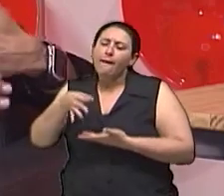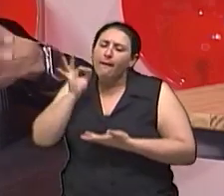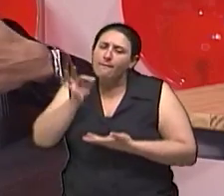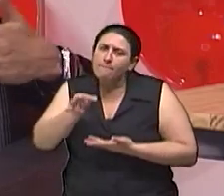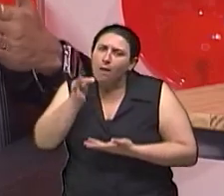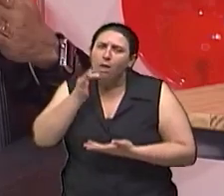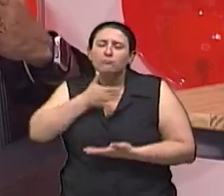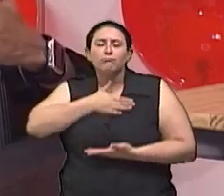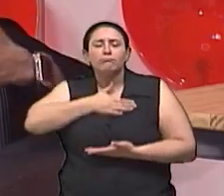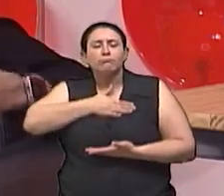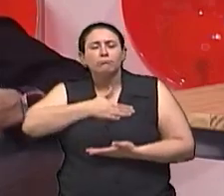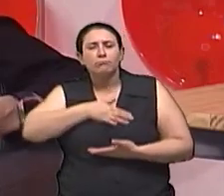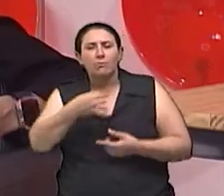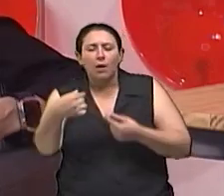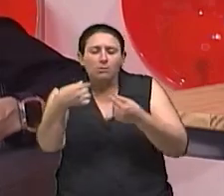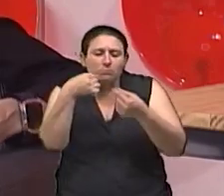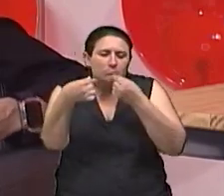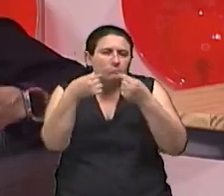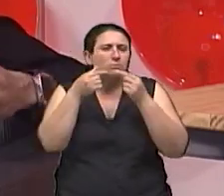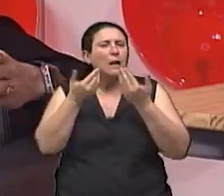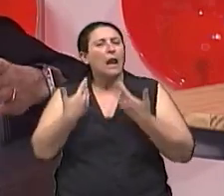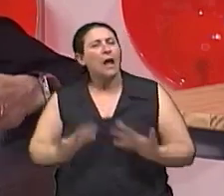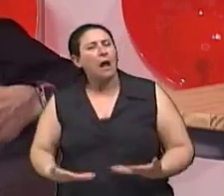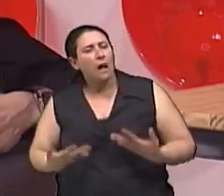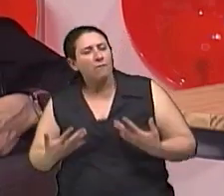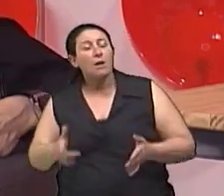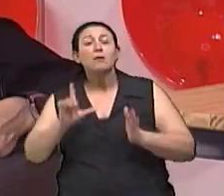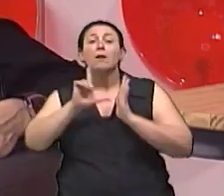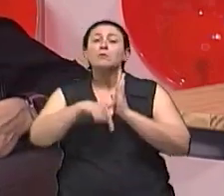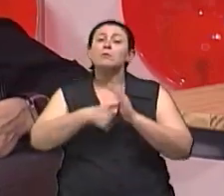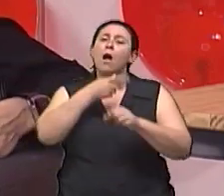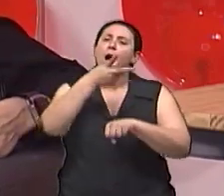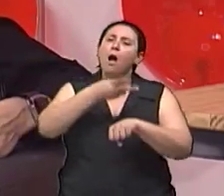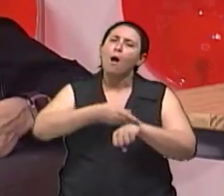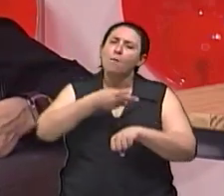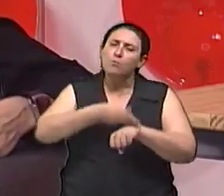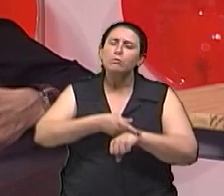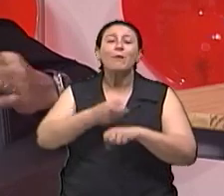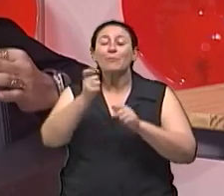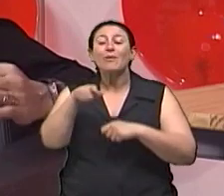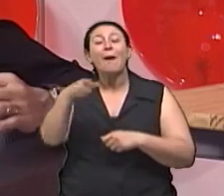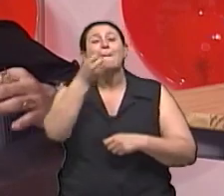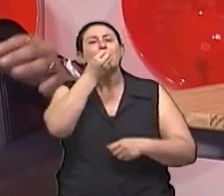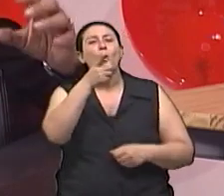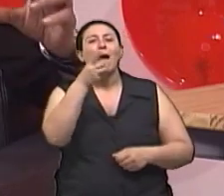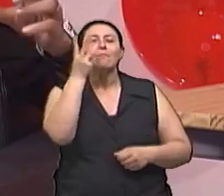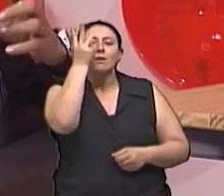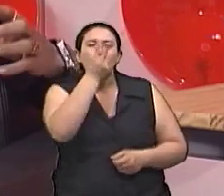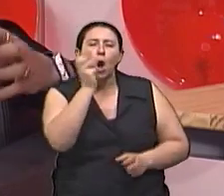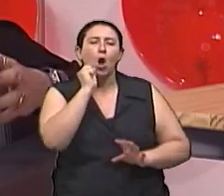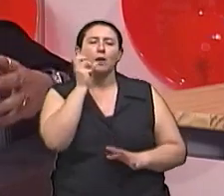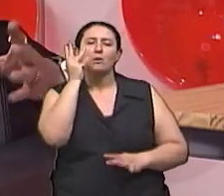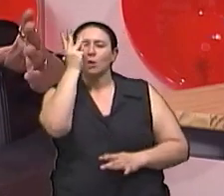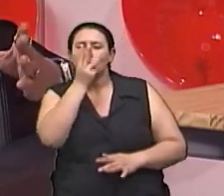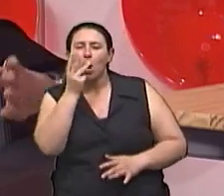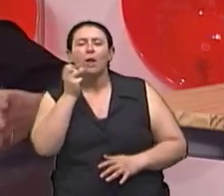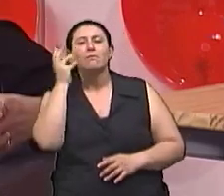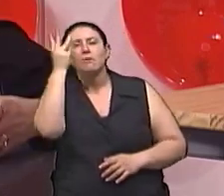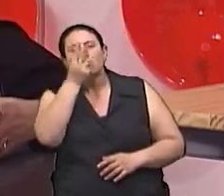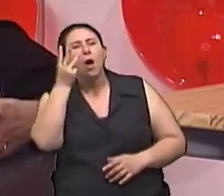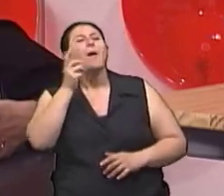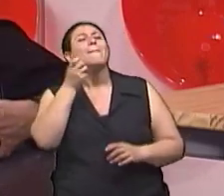almoço As próximas refeições Se coma de três em três horas Que é o ideal Mas em pouco